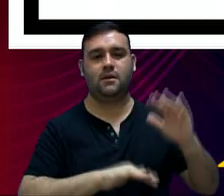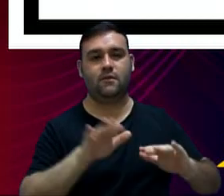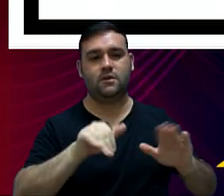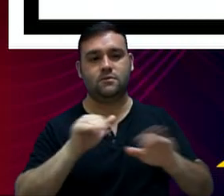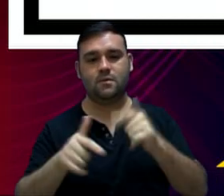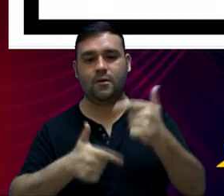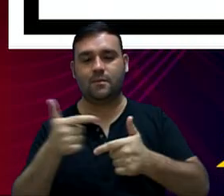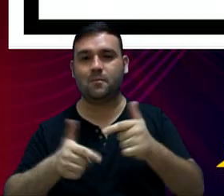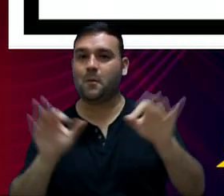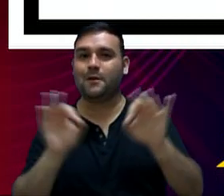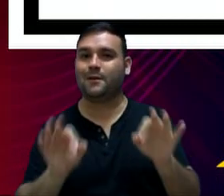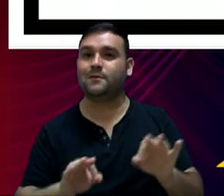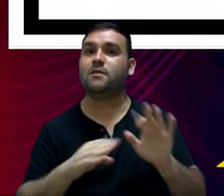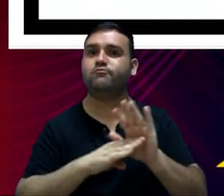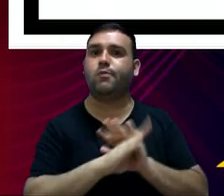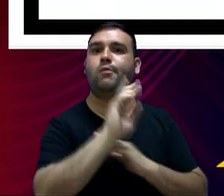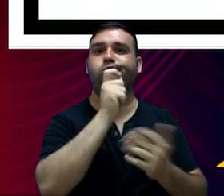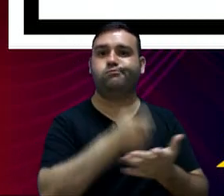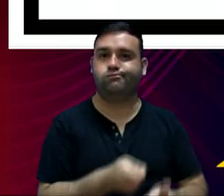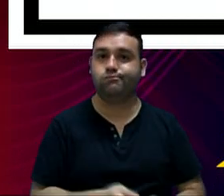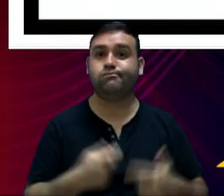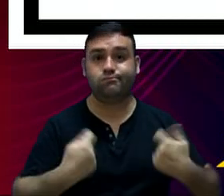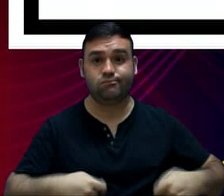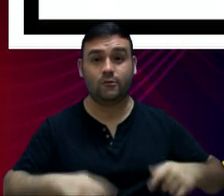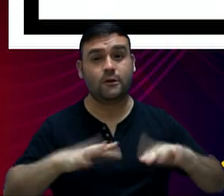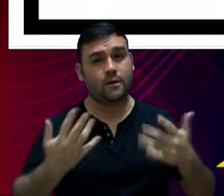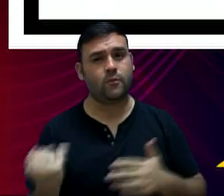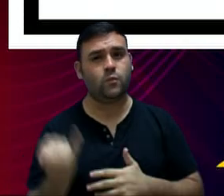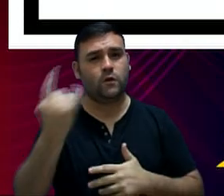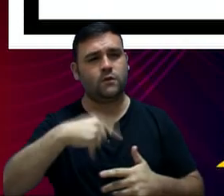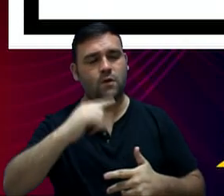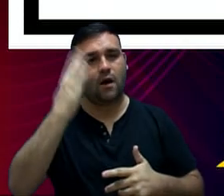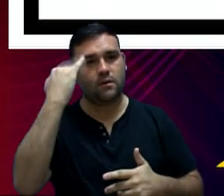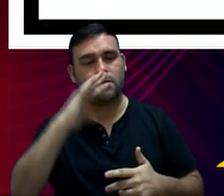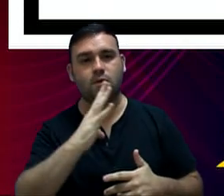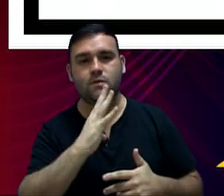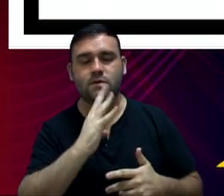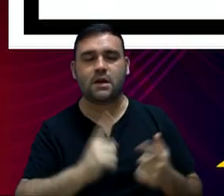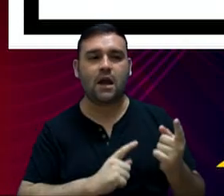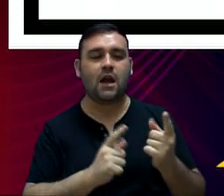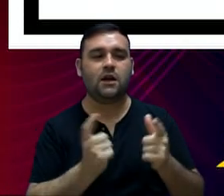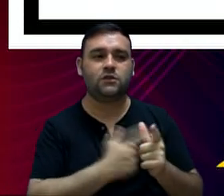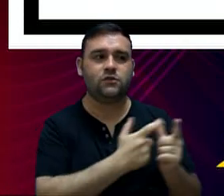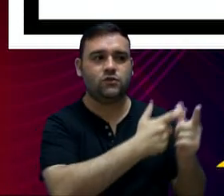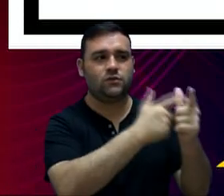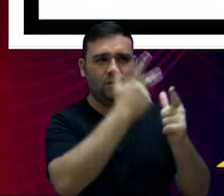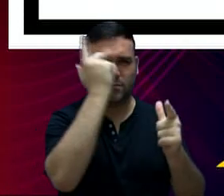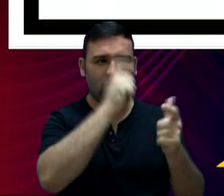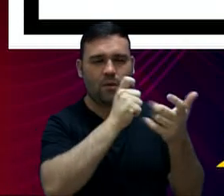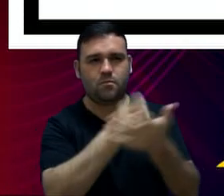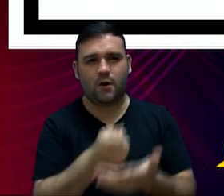contratações. Então, é importante acompanhar as despesas com o pessoal.